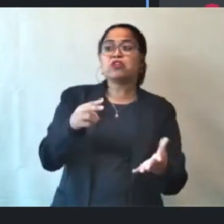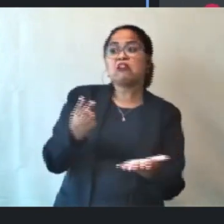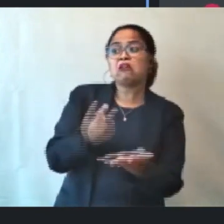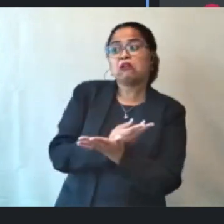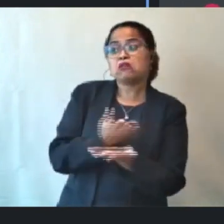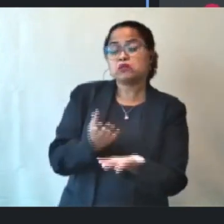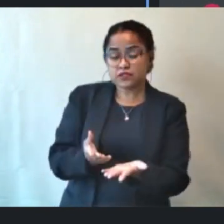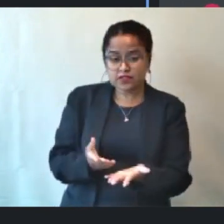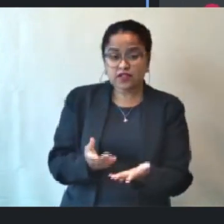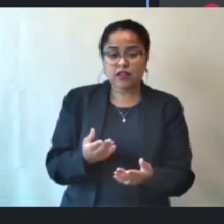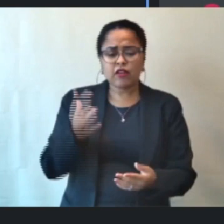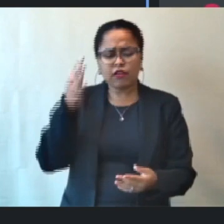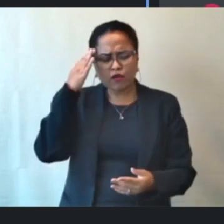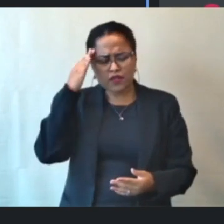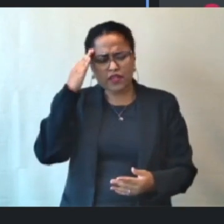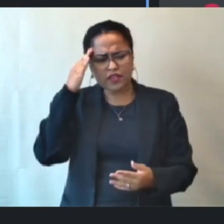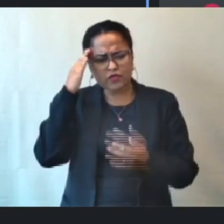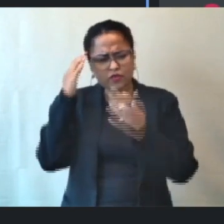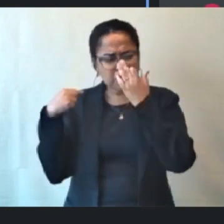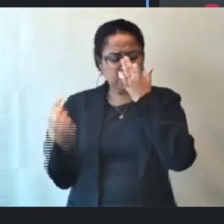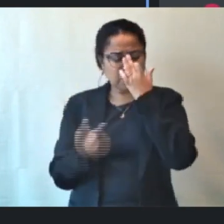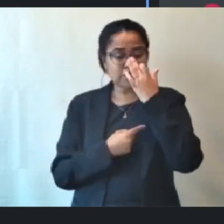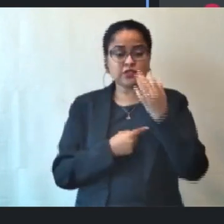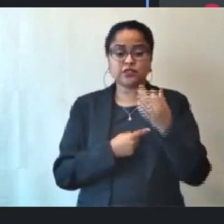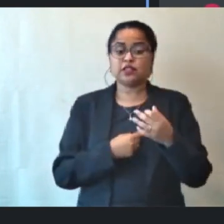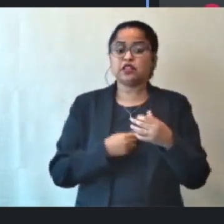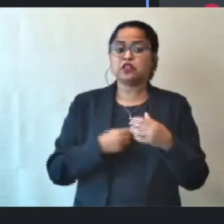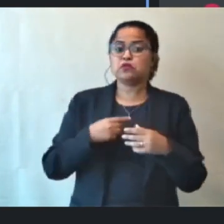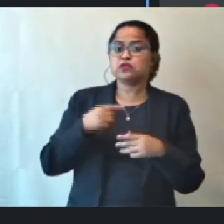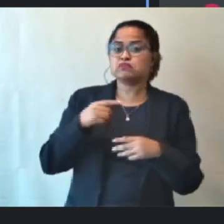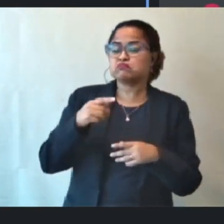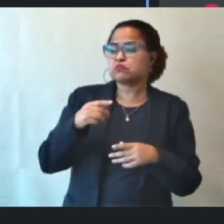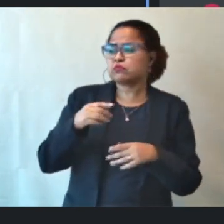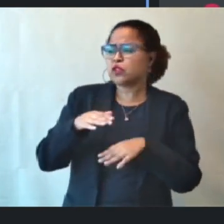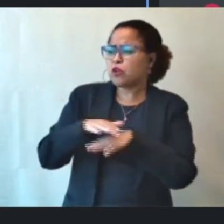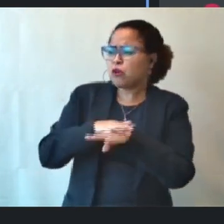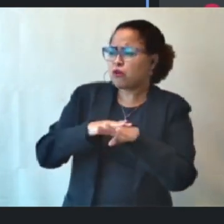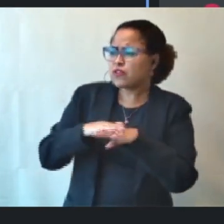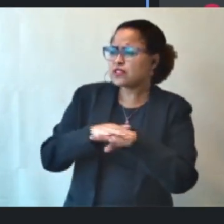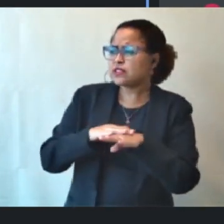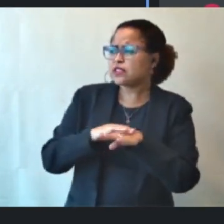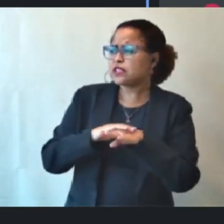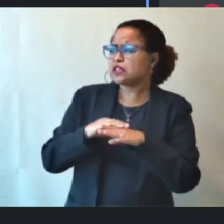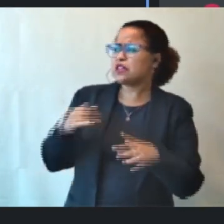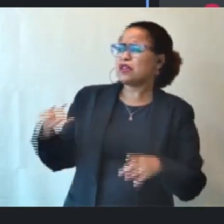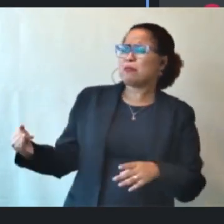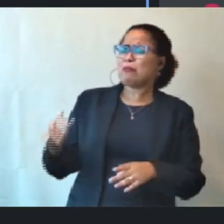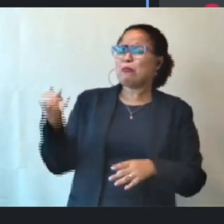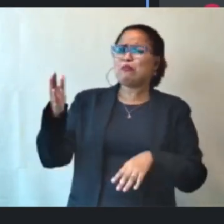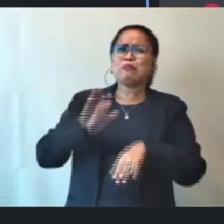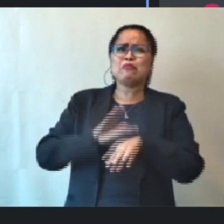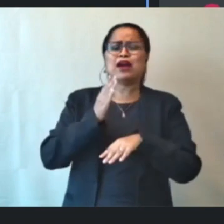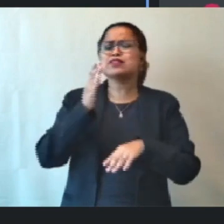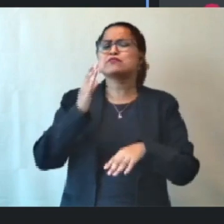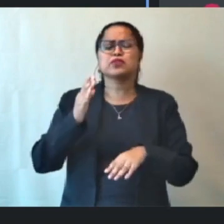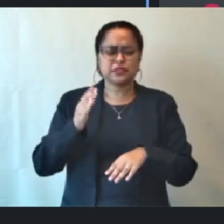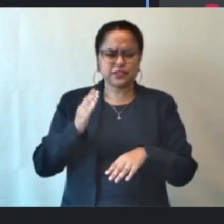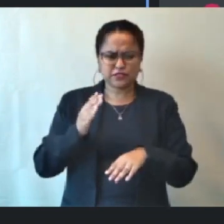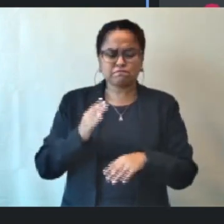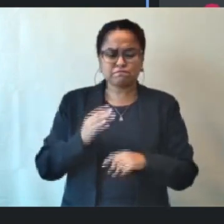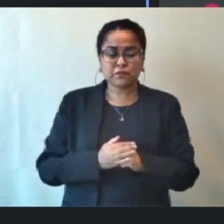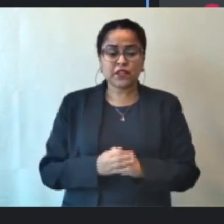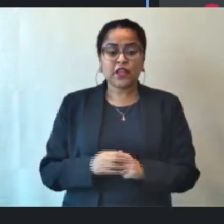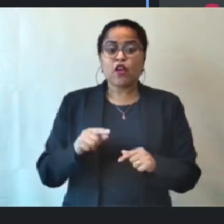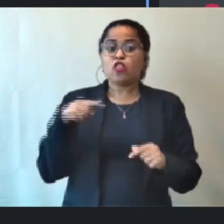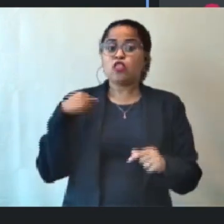entendeu? Nós estamos aqui falando de algo que é mais importante do que ser oposição ou situação. Nós estamos falando aqui